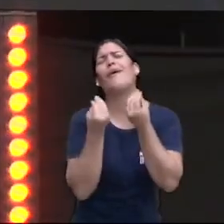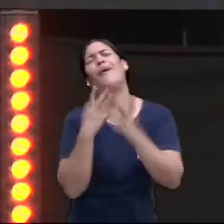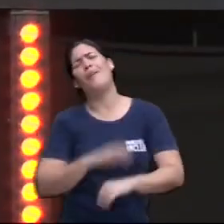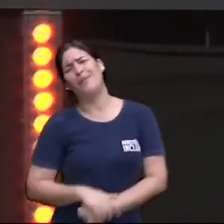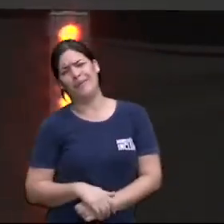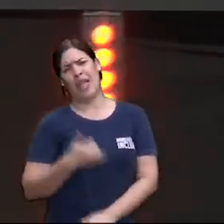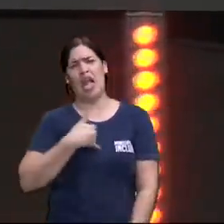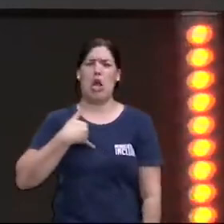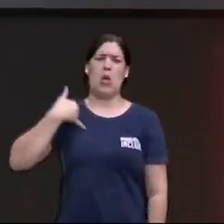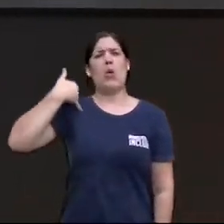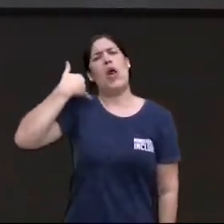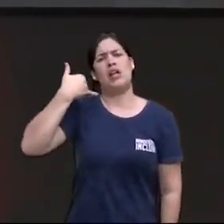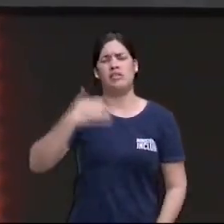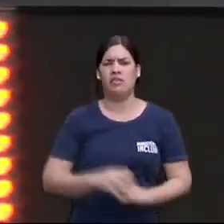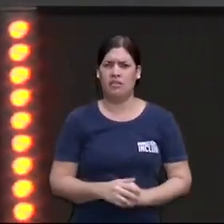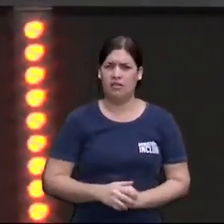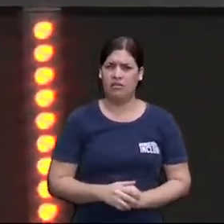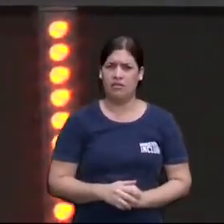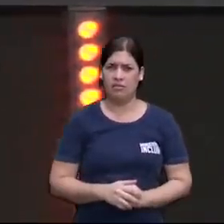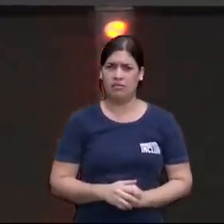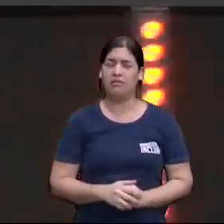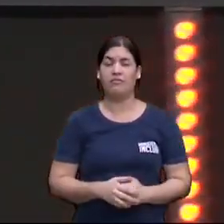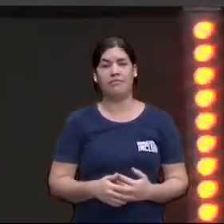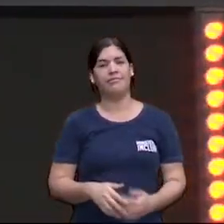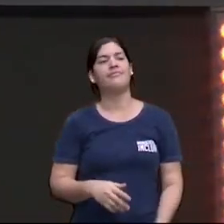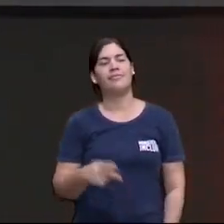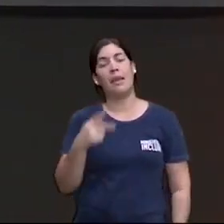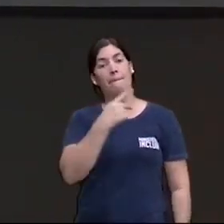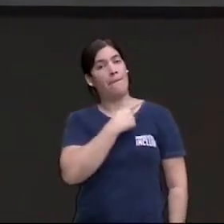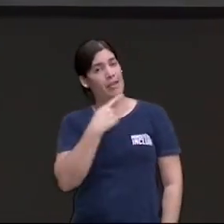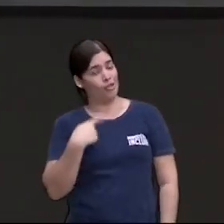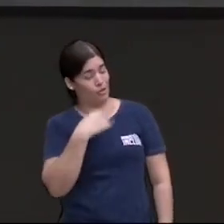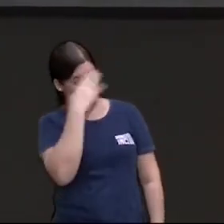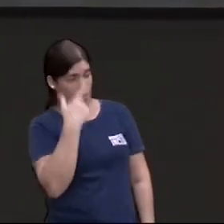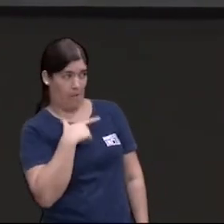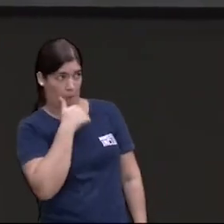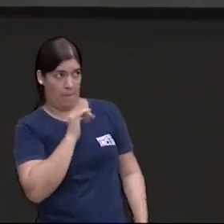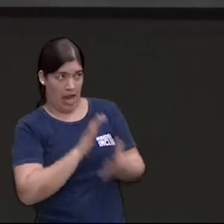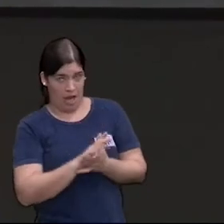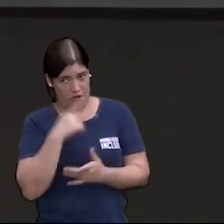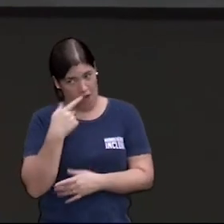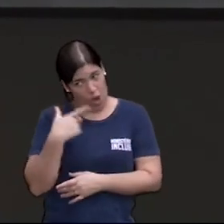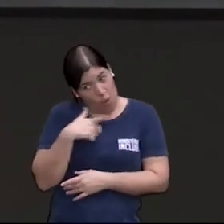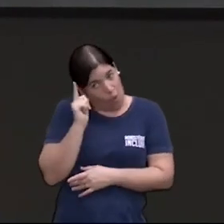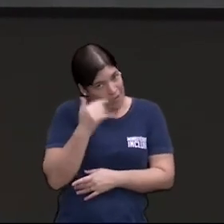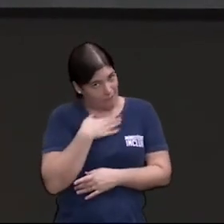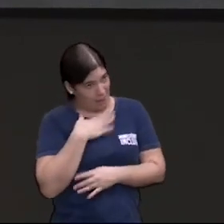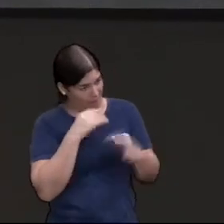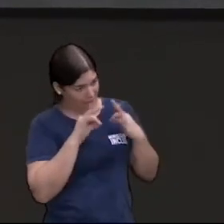arrogância, é muita arrogância. pastor, meu marido aqui do lado falou isso ontem para mim.